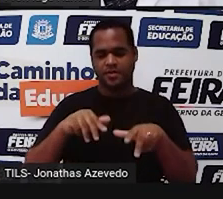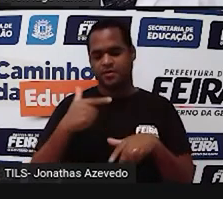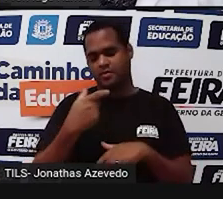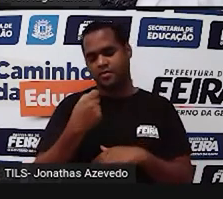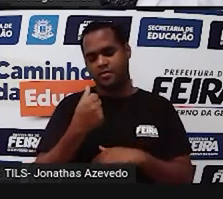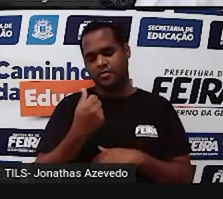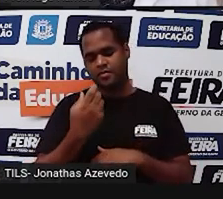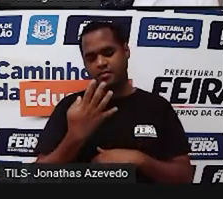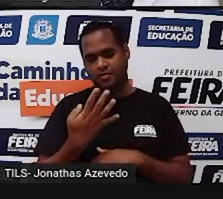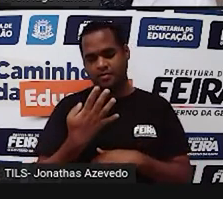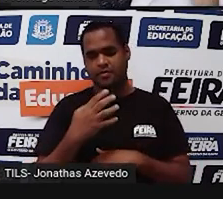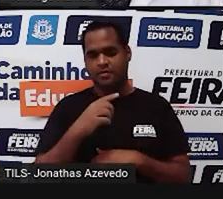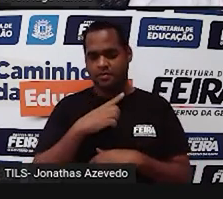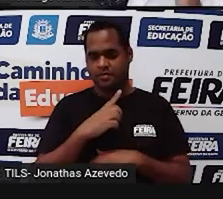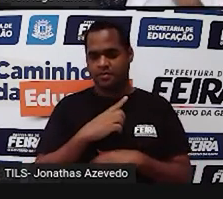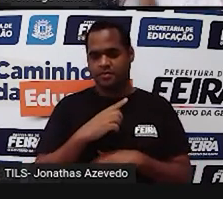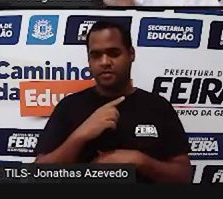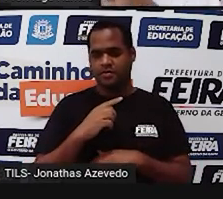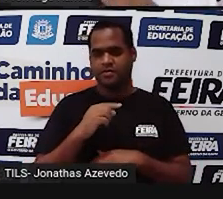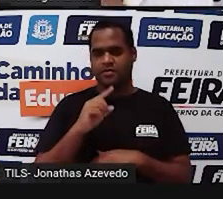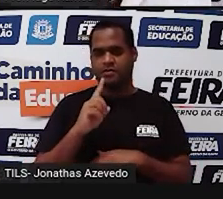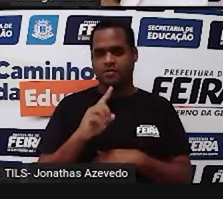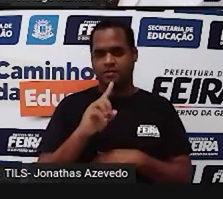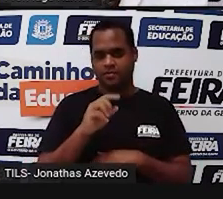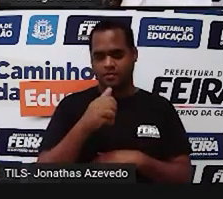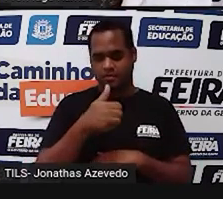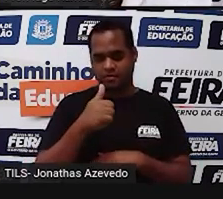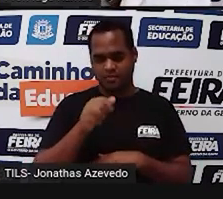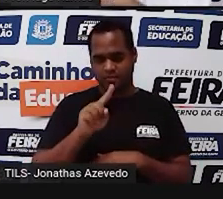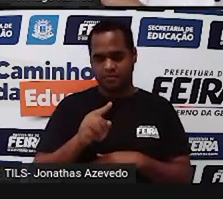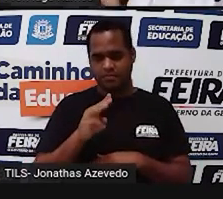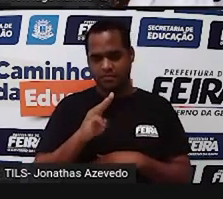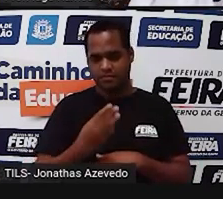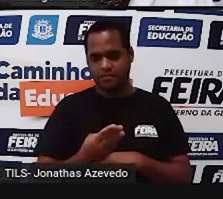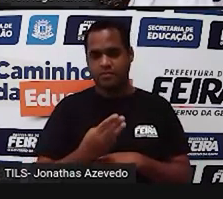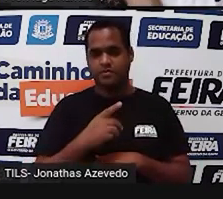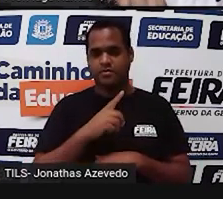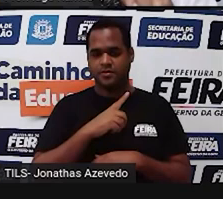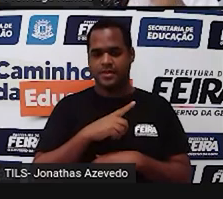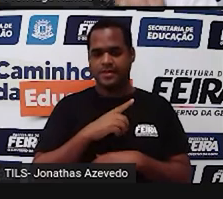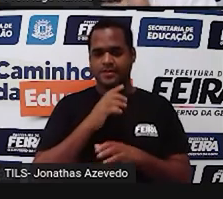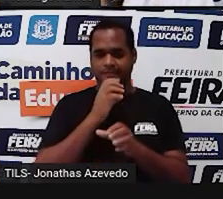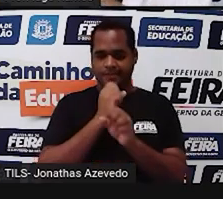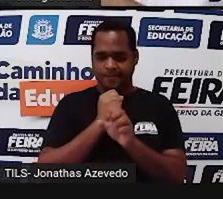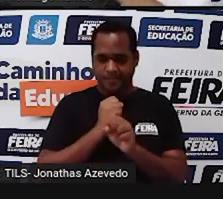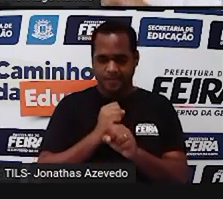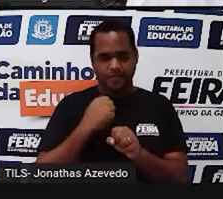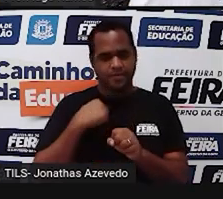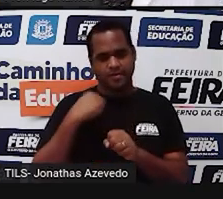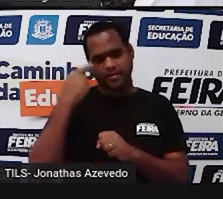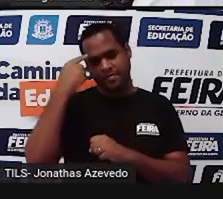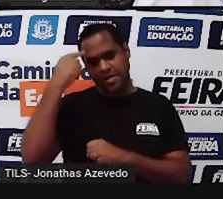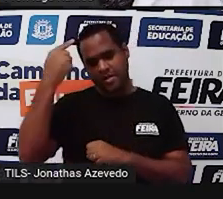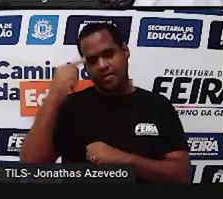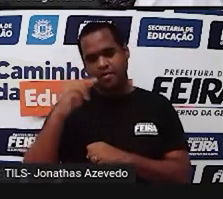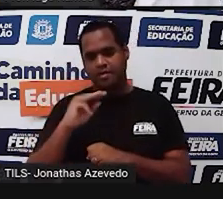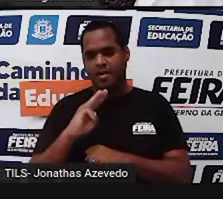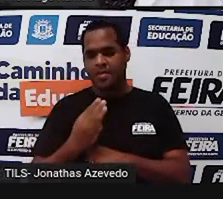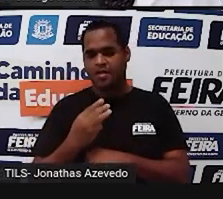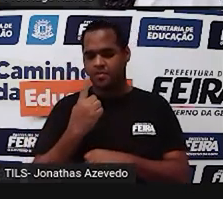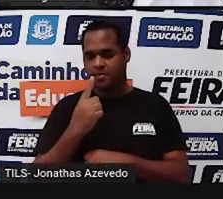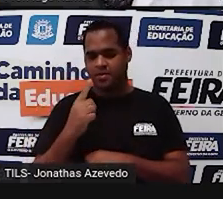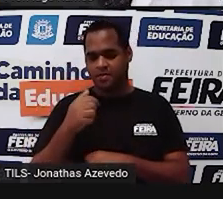que era de 1.111 milhões. Para o cálculo, basta usar 1.111,